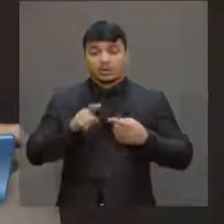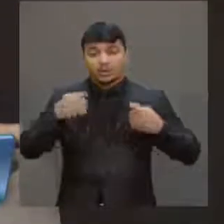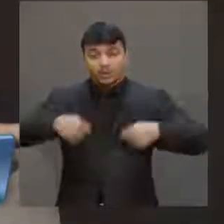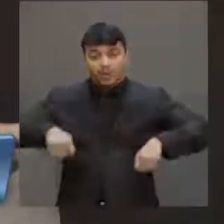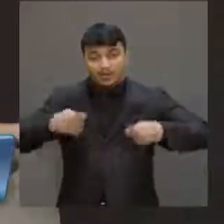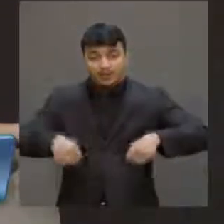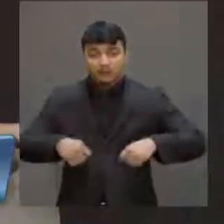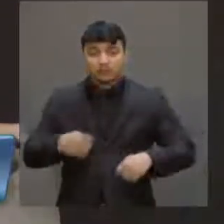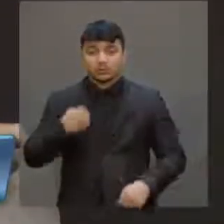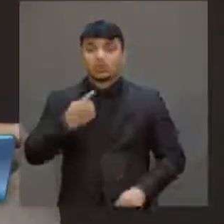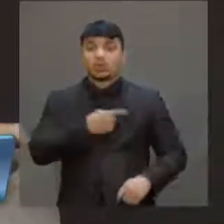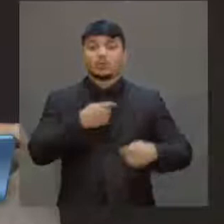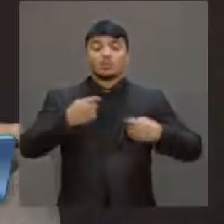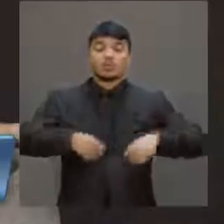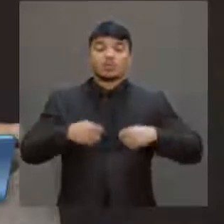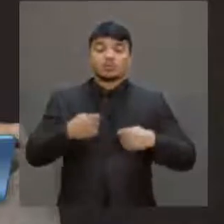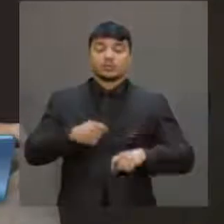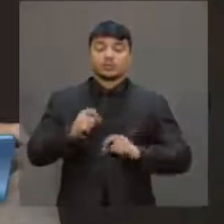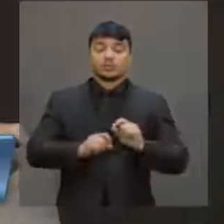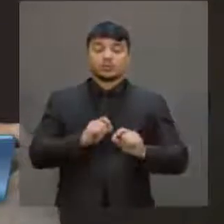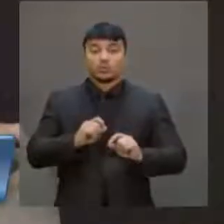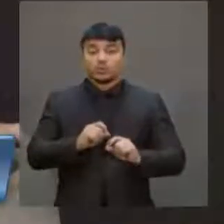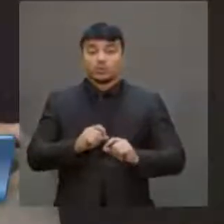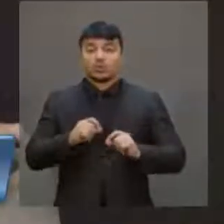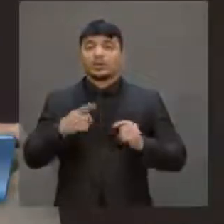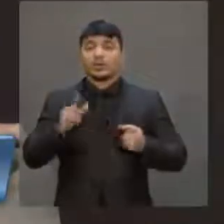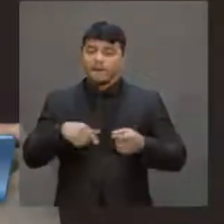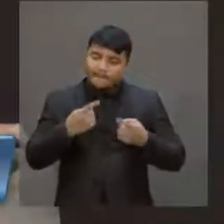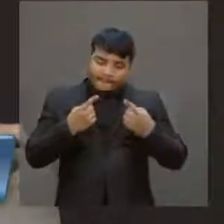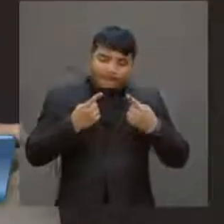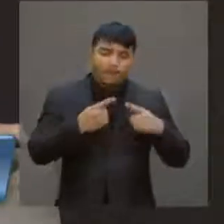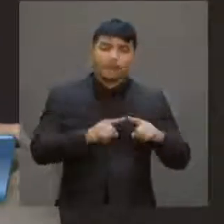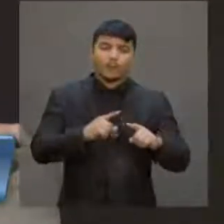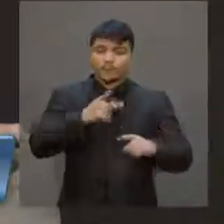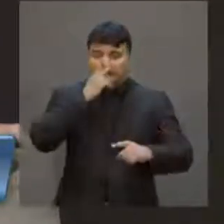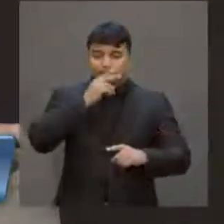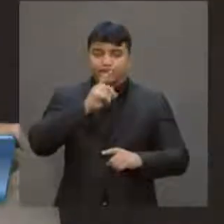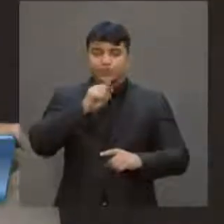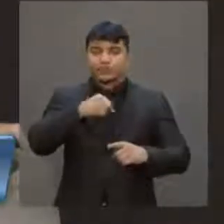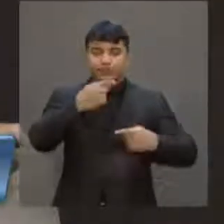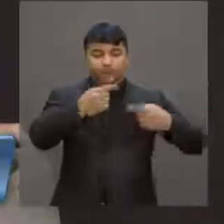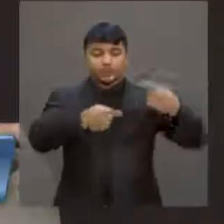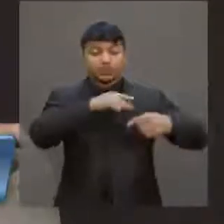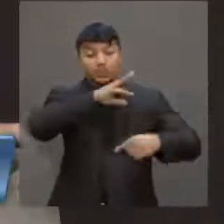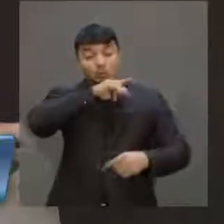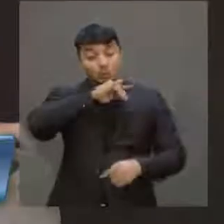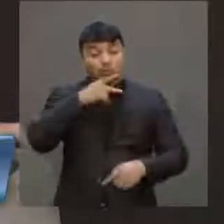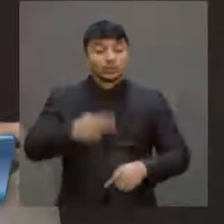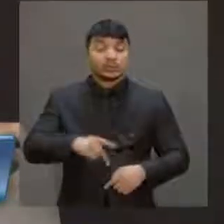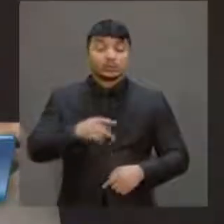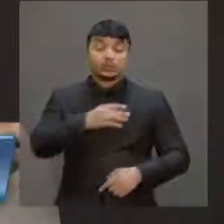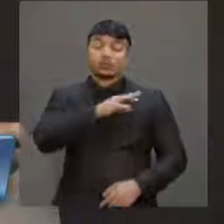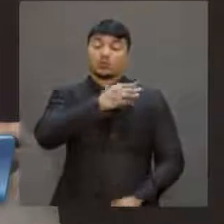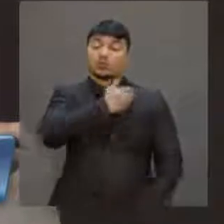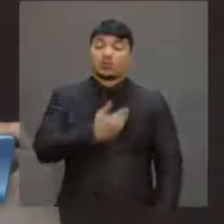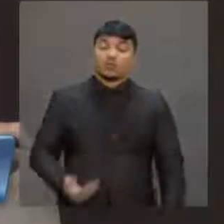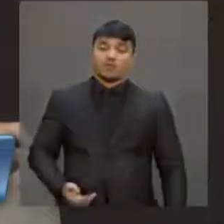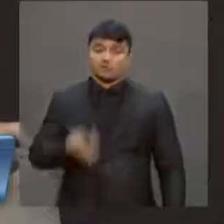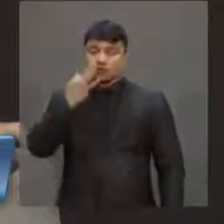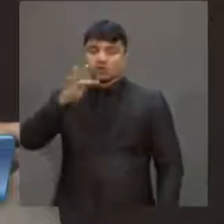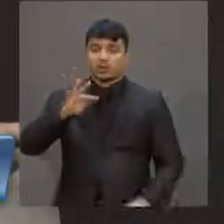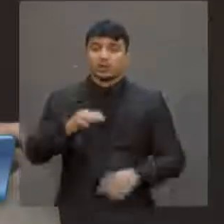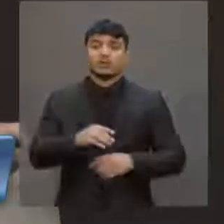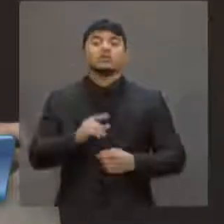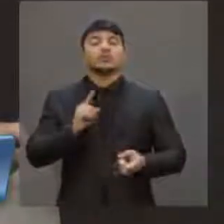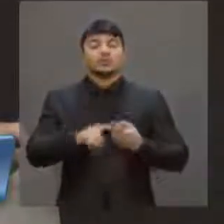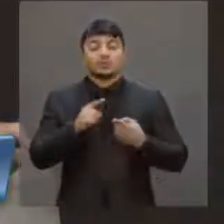Precisamos, precisamos combater essa política macroeconômica desse governo, precisamos proteger,